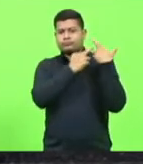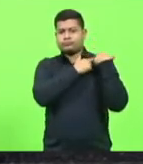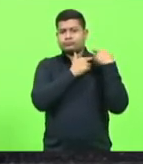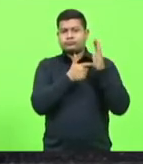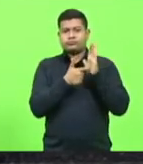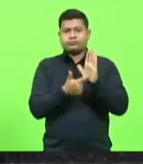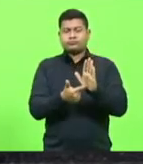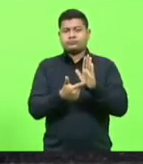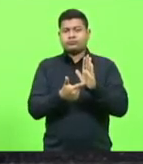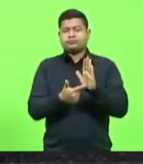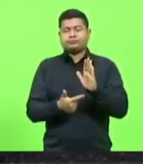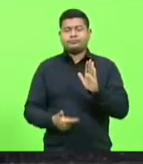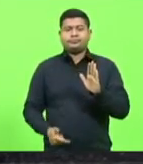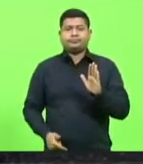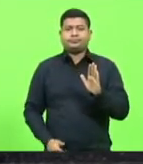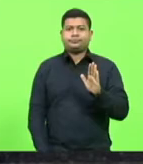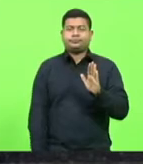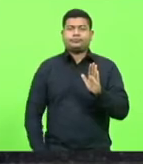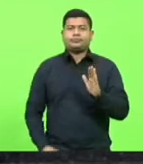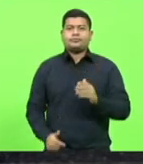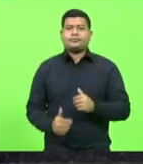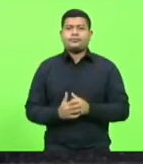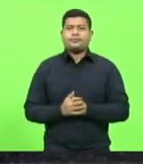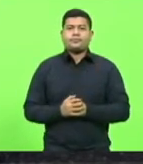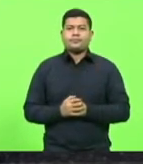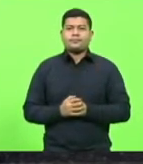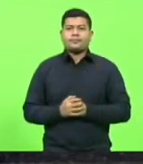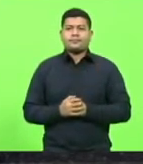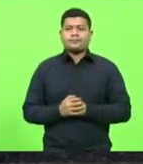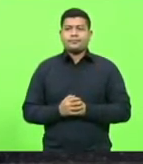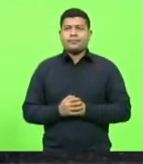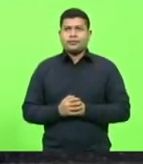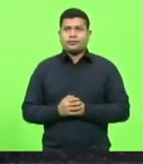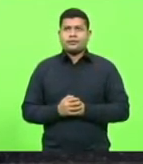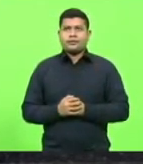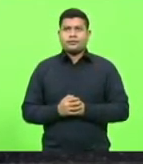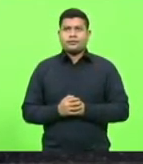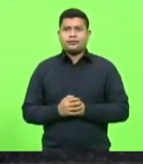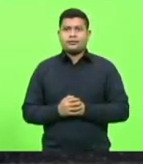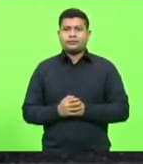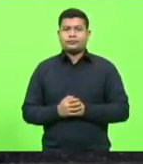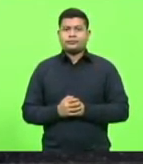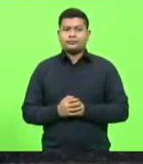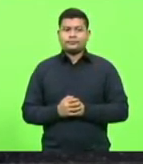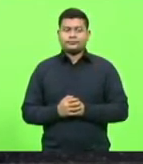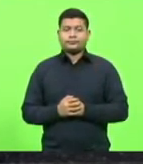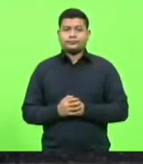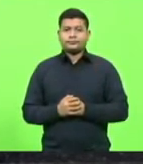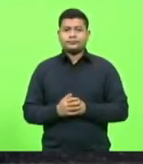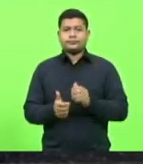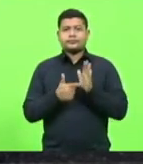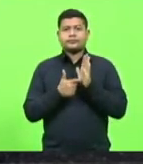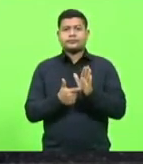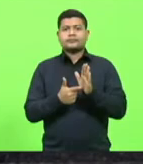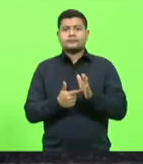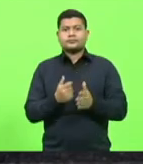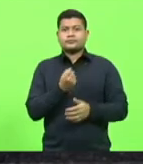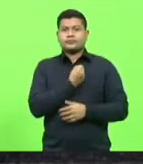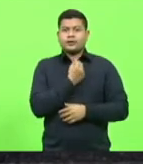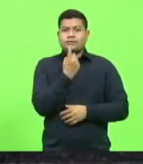o regimento interno das seguintes indicações. Indicações de 1